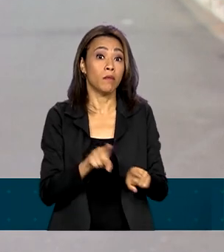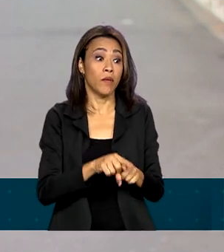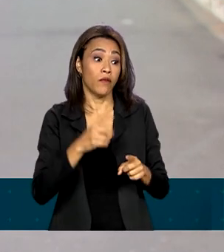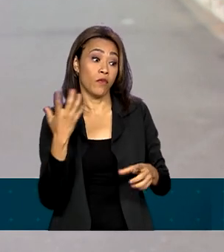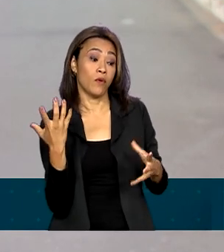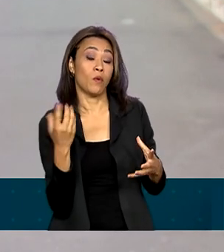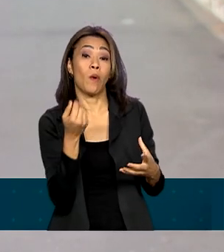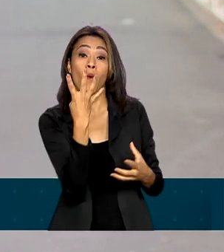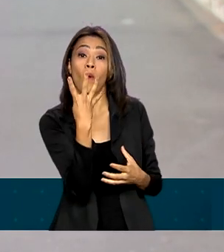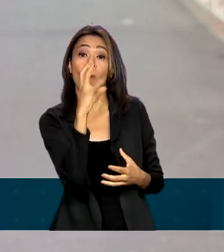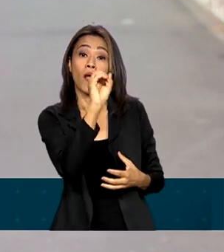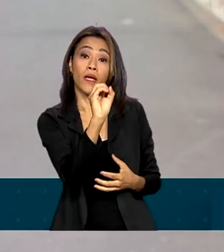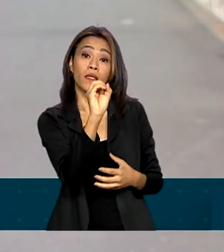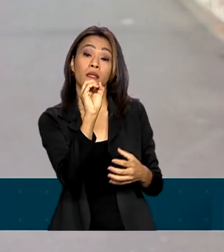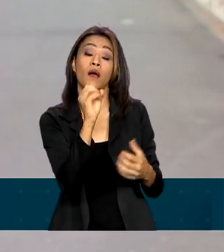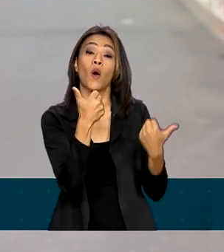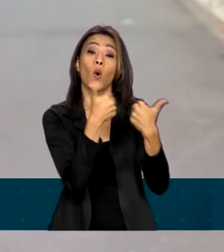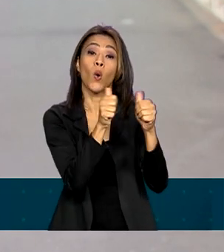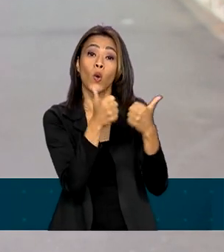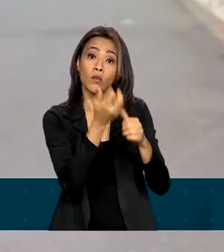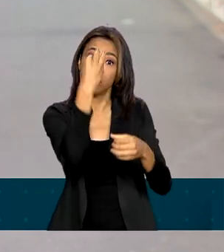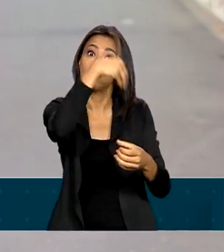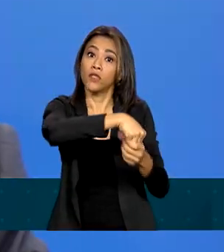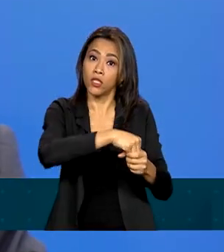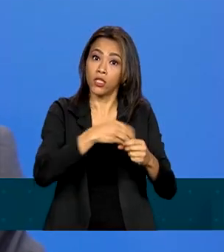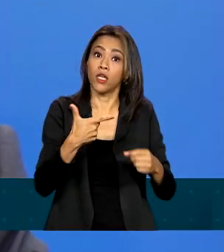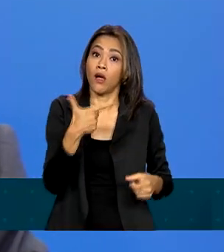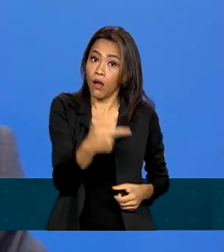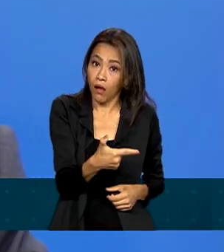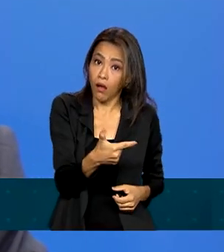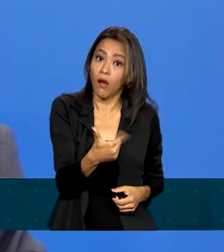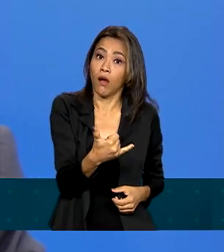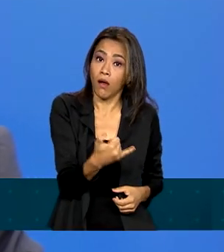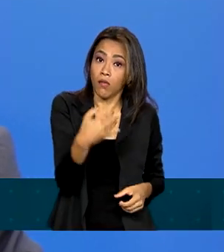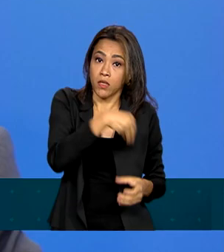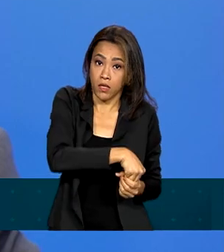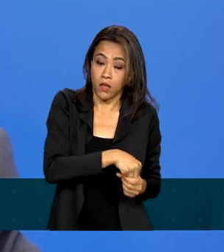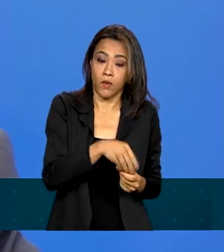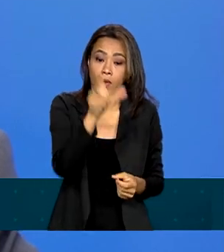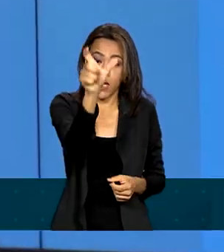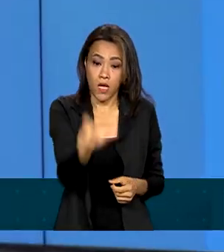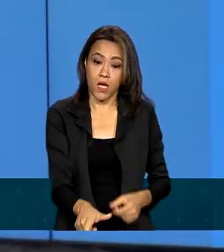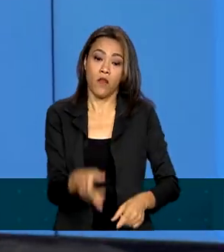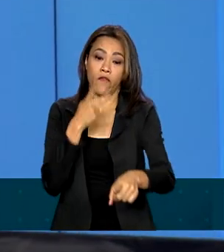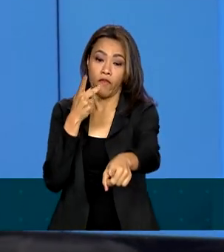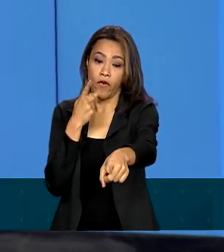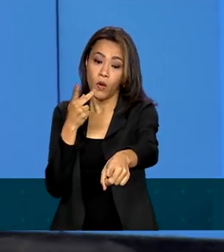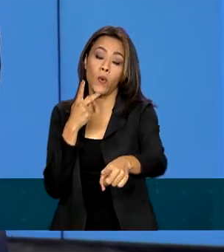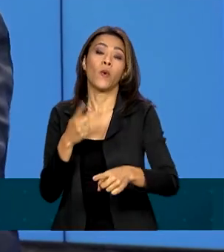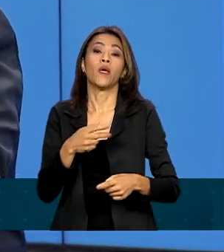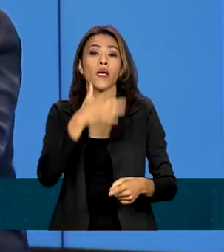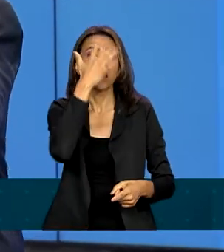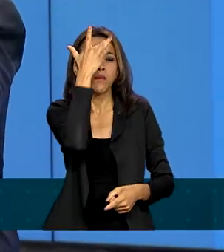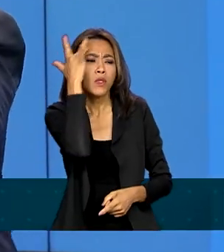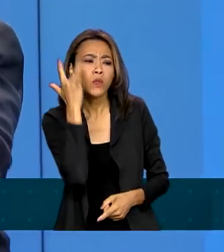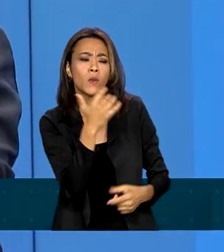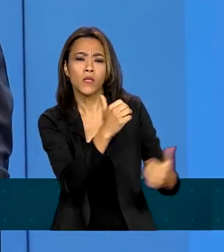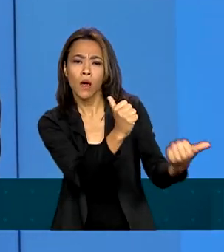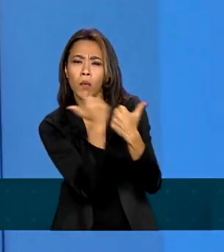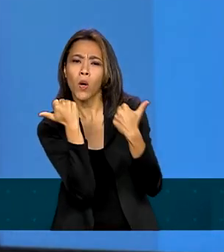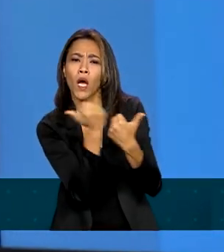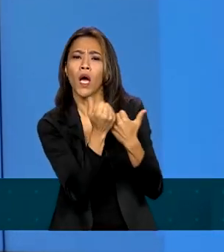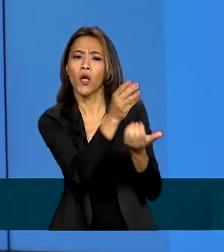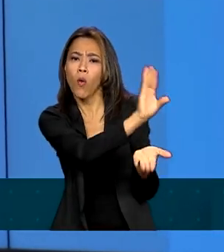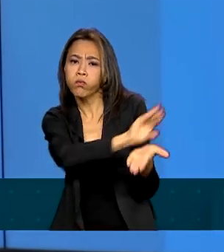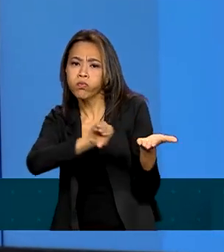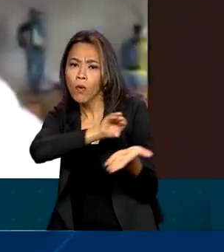ônibus. Em alguns deles, havia armas de fogo. Flávio Dino enfatizou que os participantes, financiadores e incentivadores